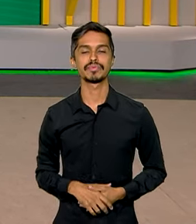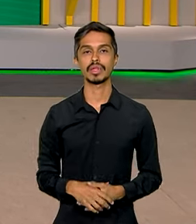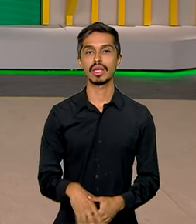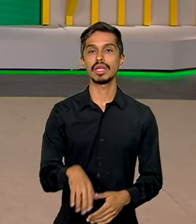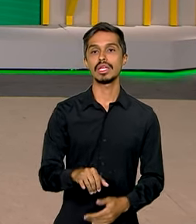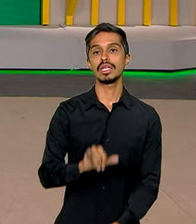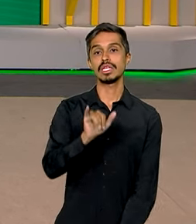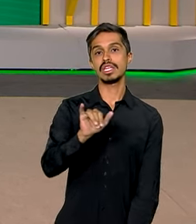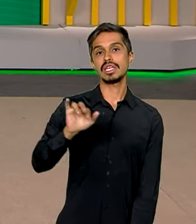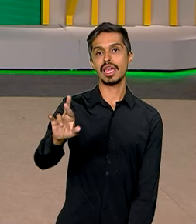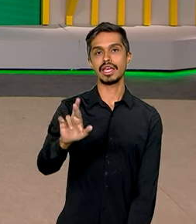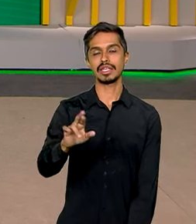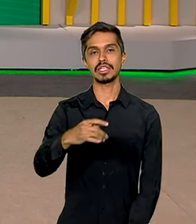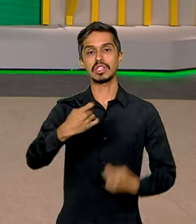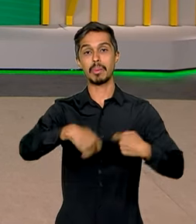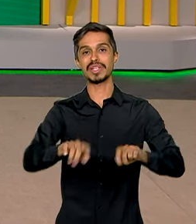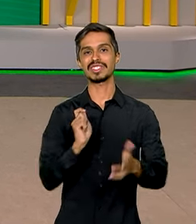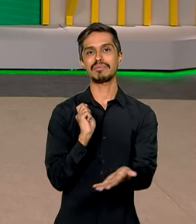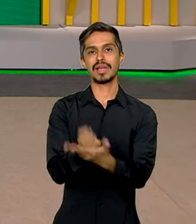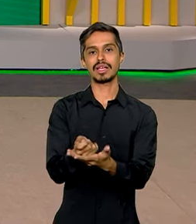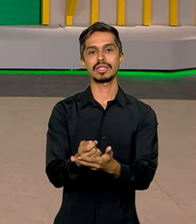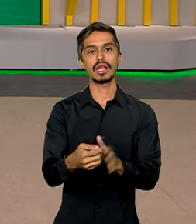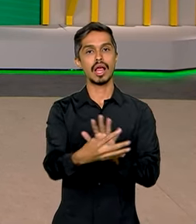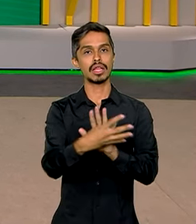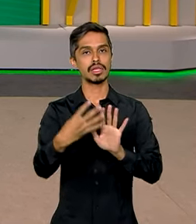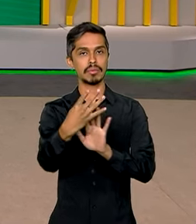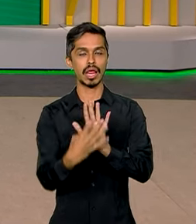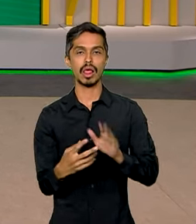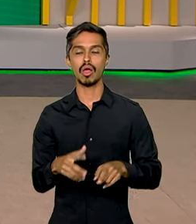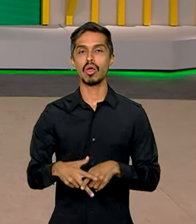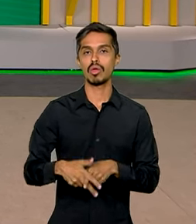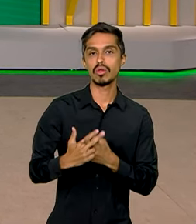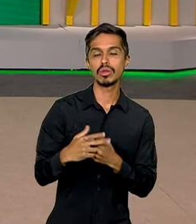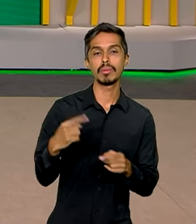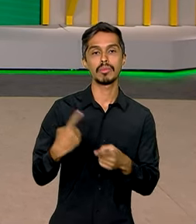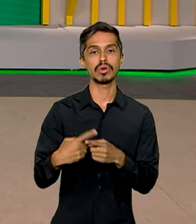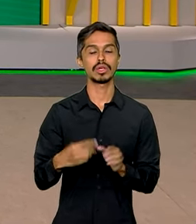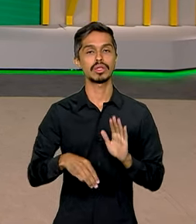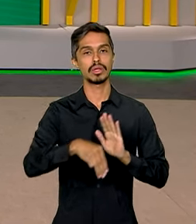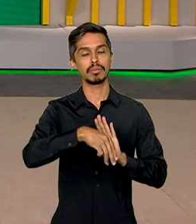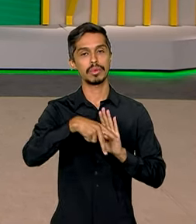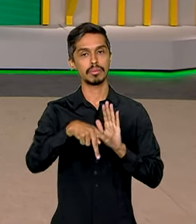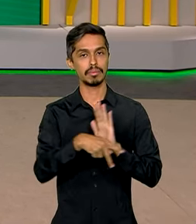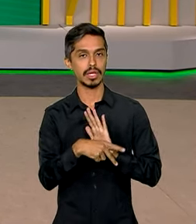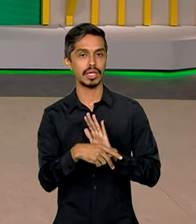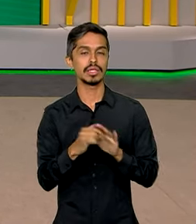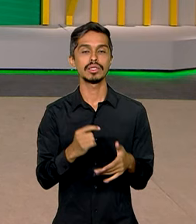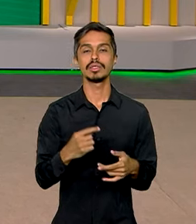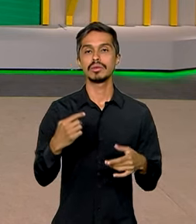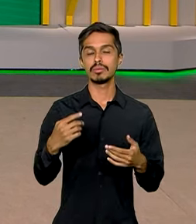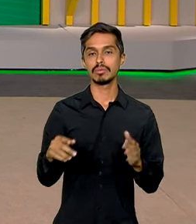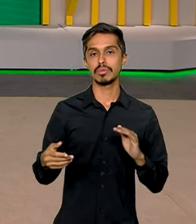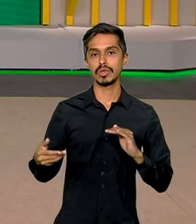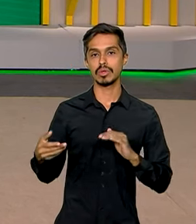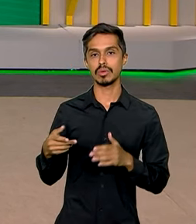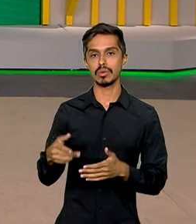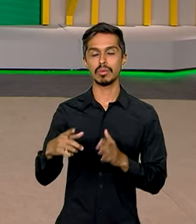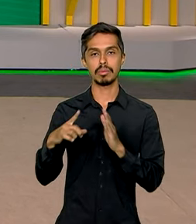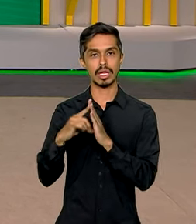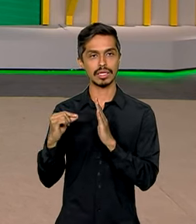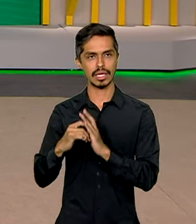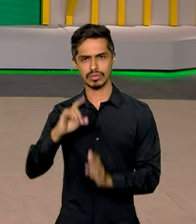imposto de renda. A tabela do imposto foi reajustada por meio de uma medida provisória editada pelo Palácio do Planalto.